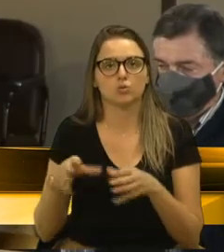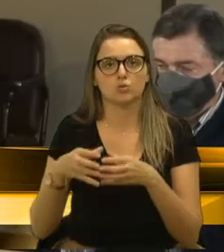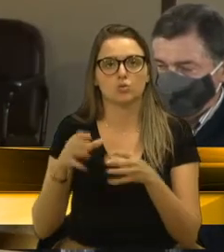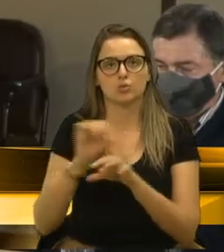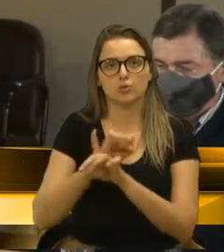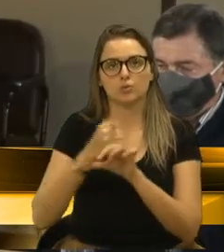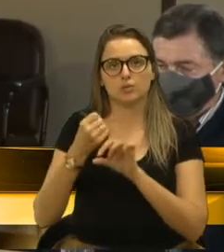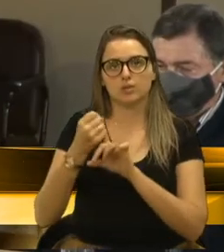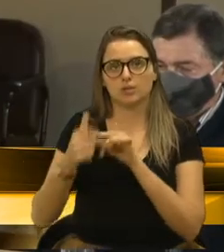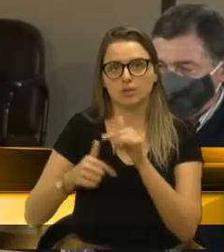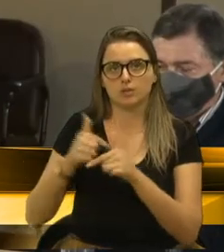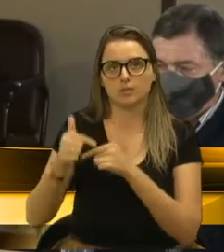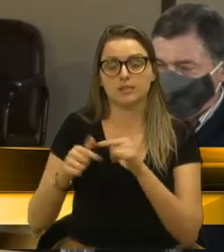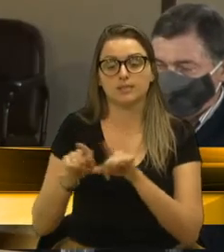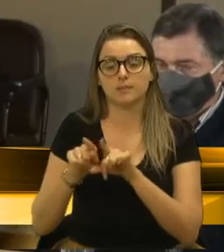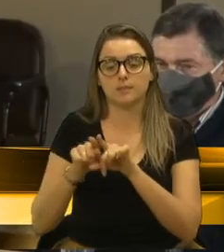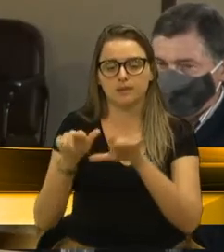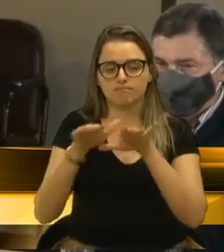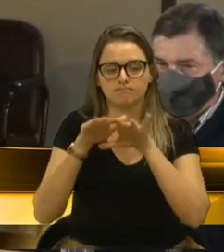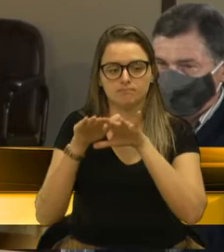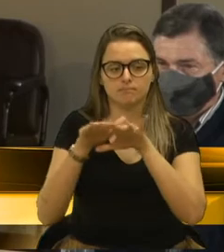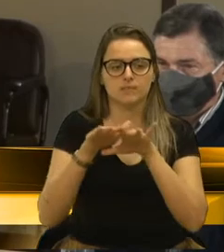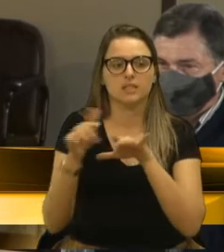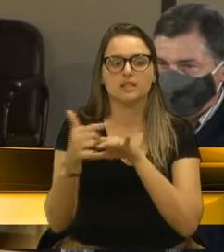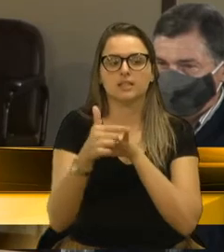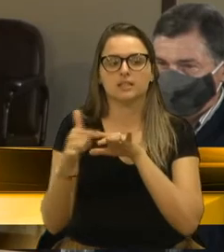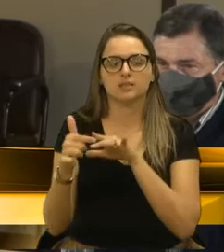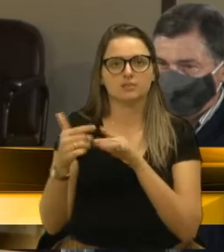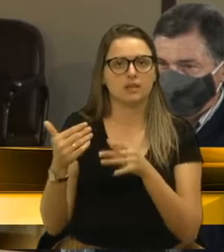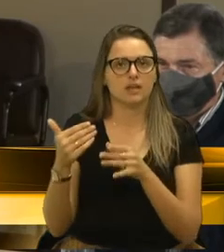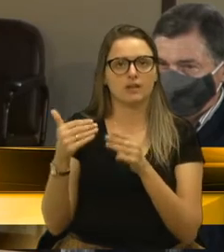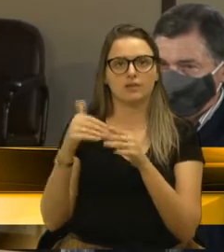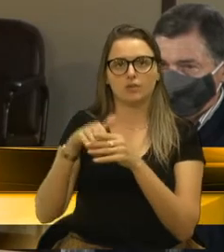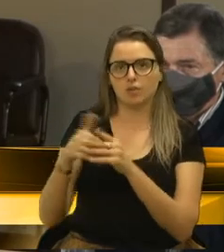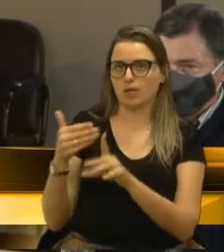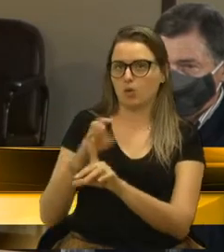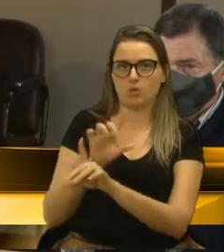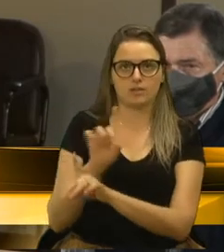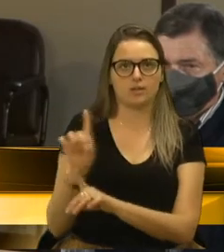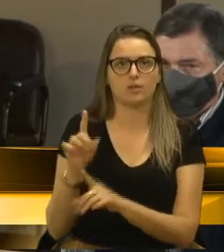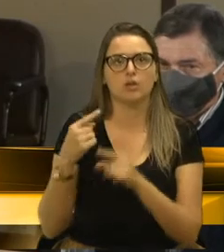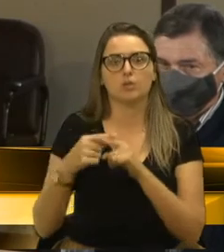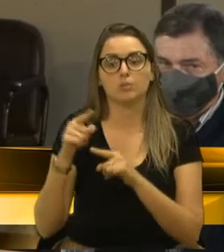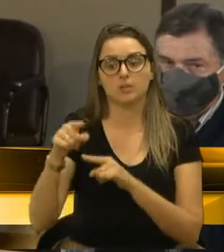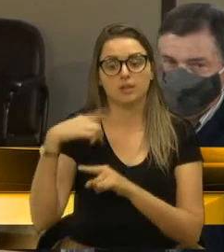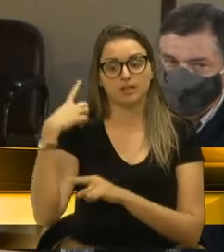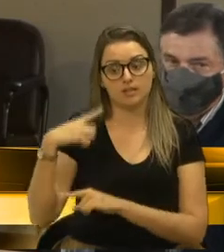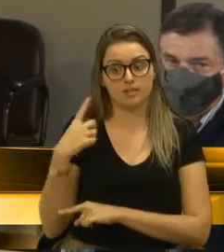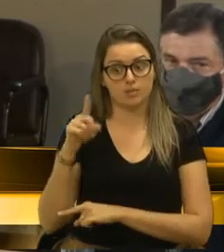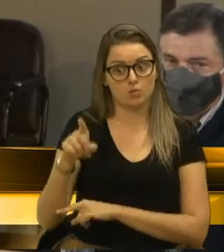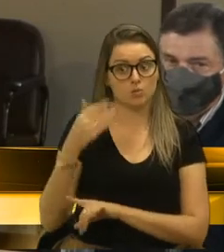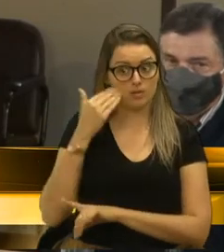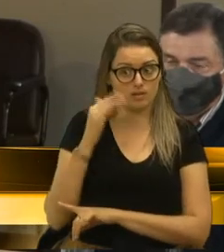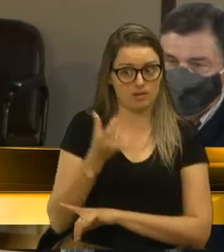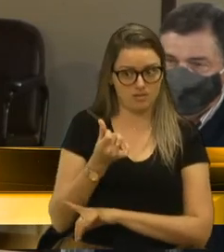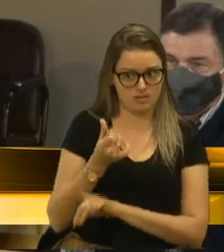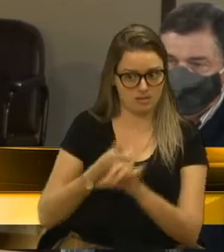trabalhista decidiu por unanimidade que nós votaremos contrário, até porque, vereadora, senhora entende que seis meses